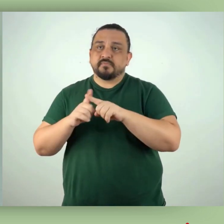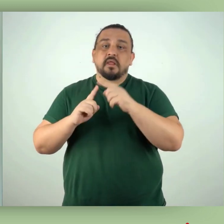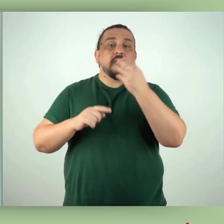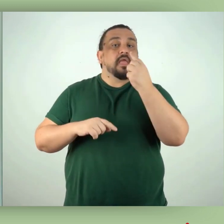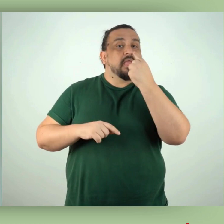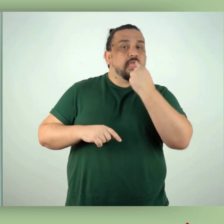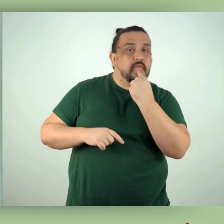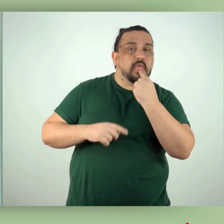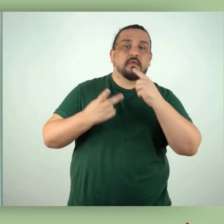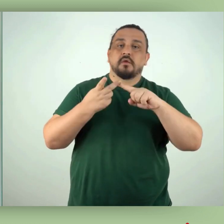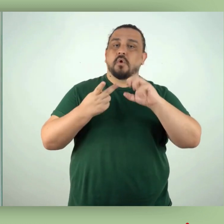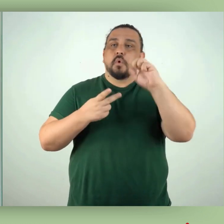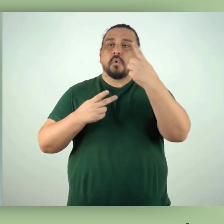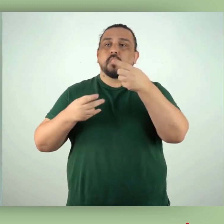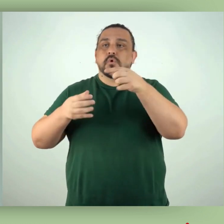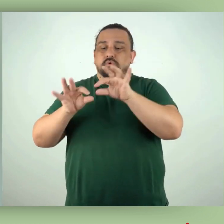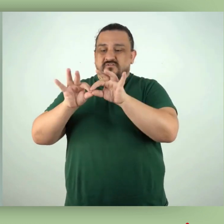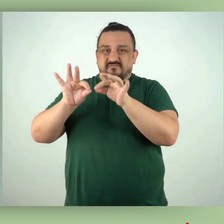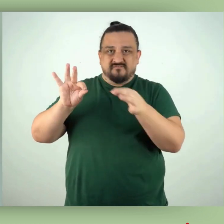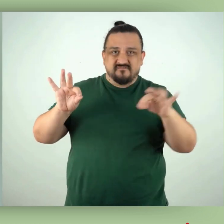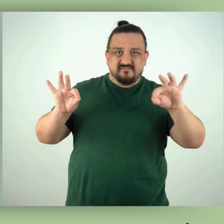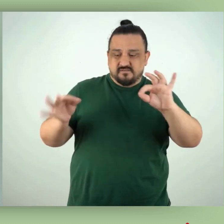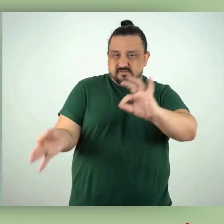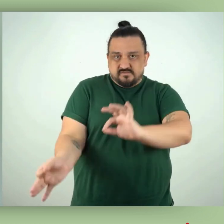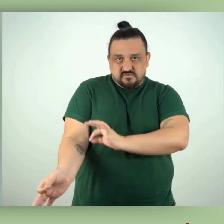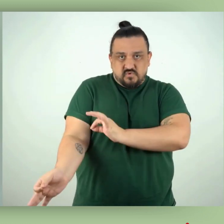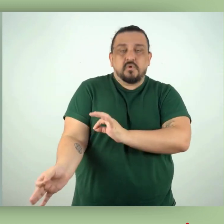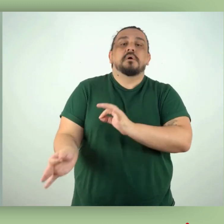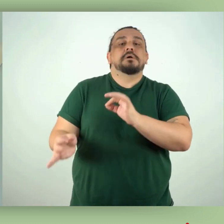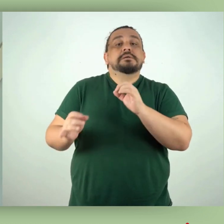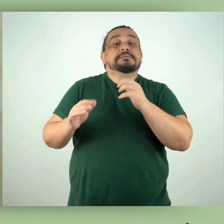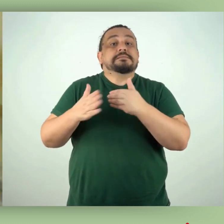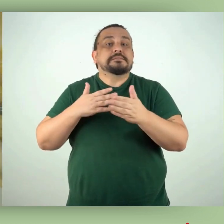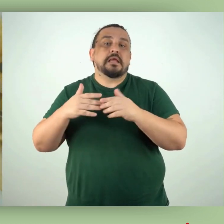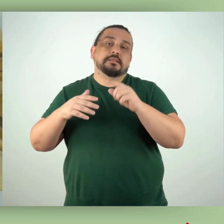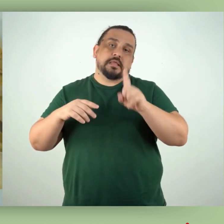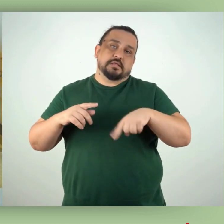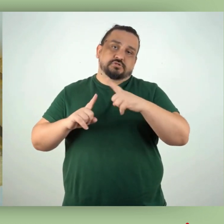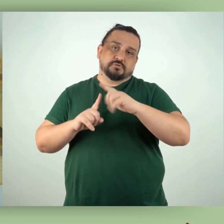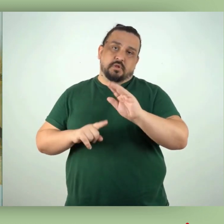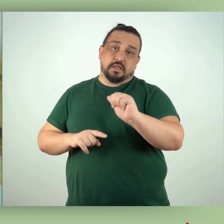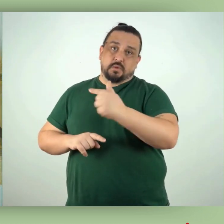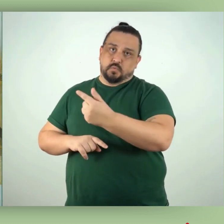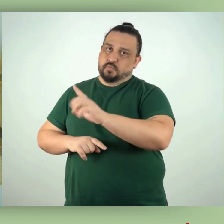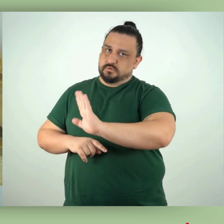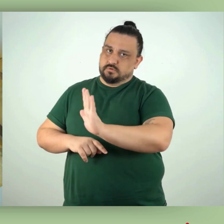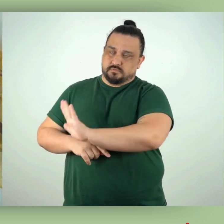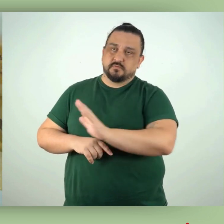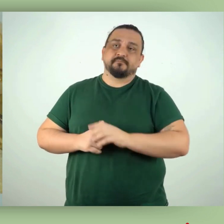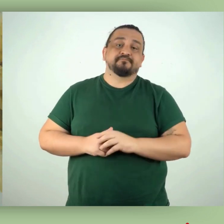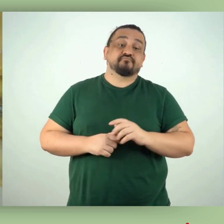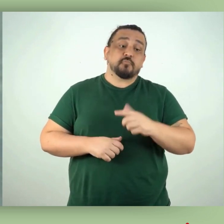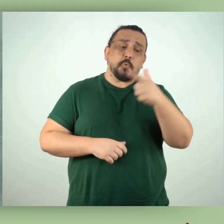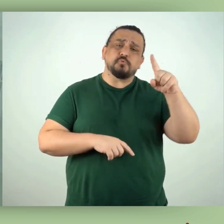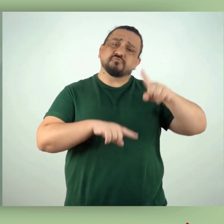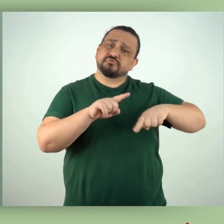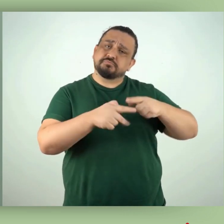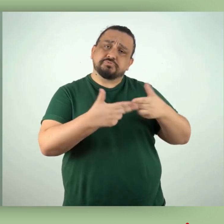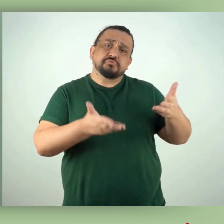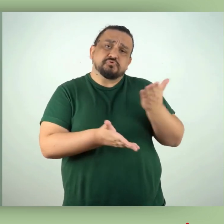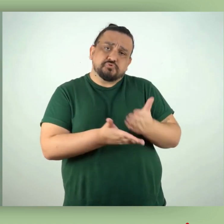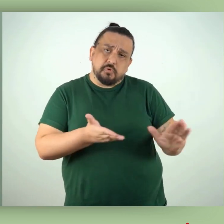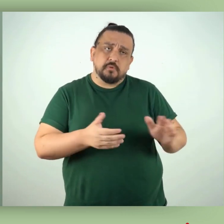abaixadores de língua e outros similares não classificados como A1, sobras de alimentos e de seu preparo,